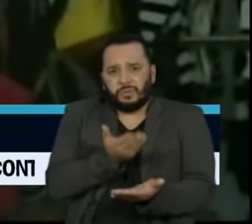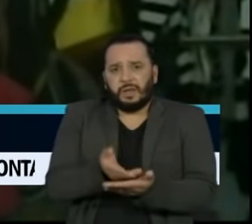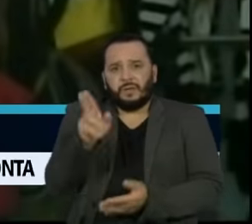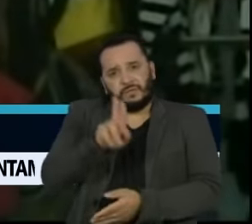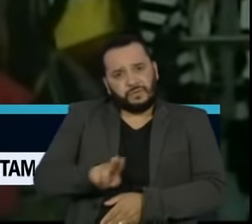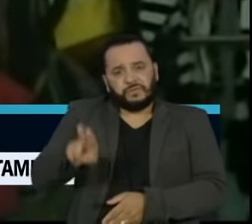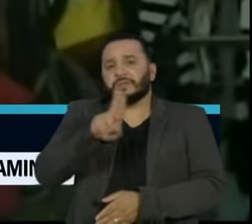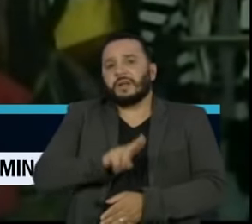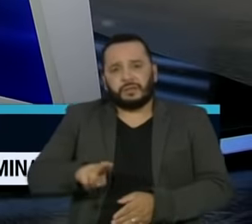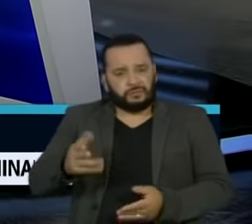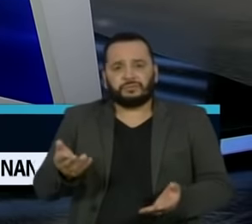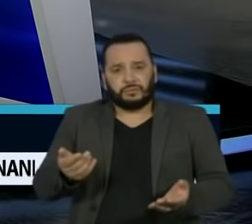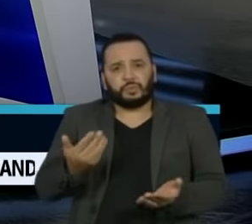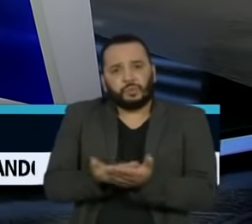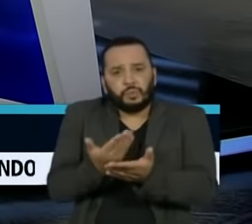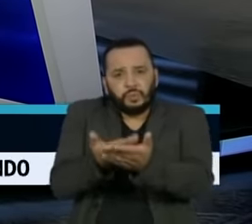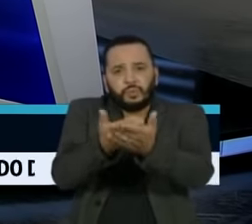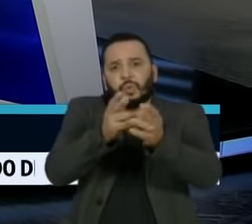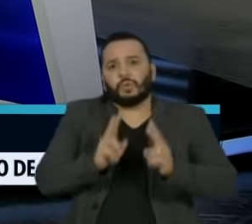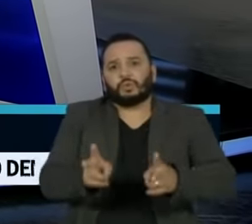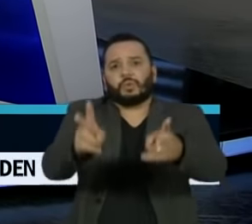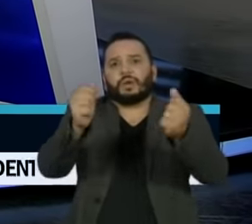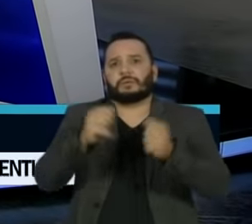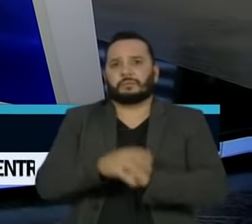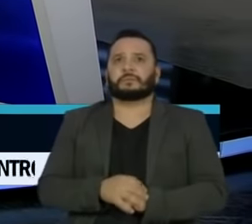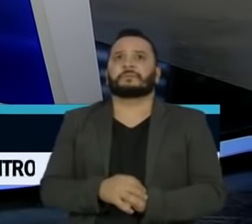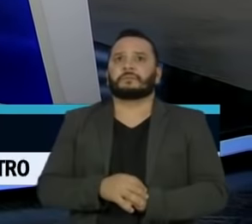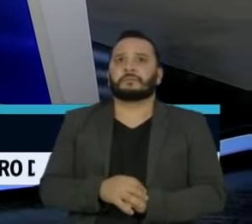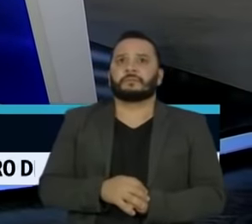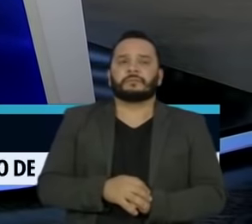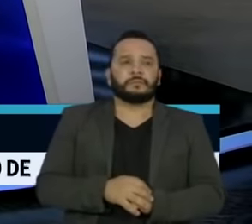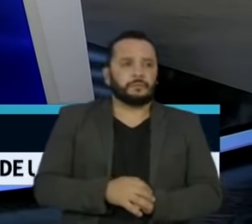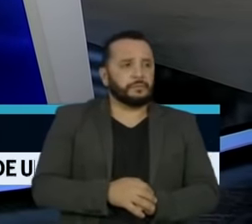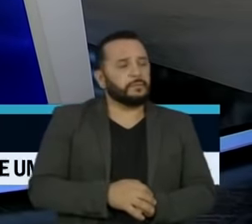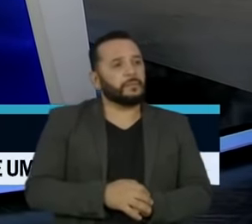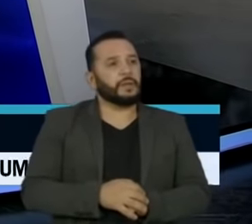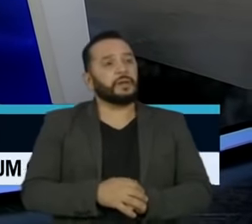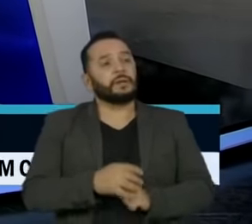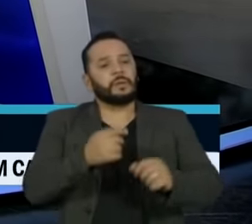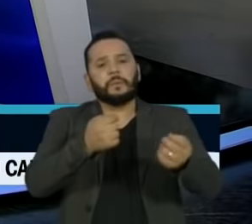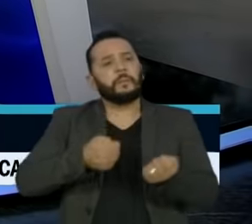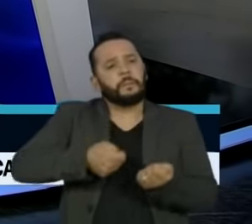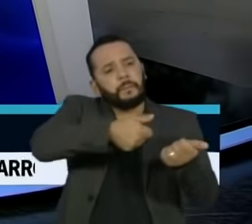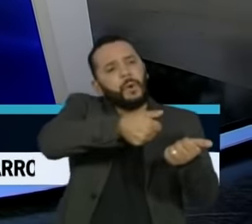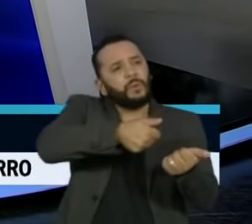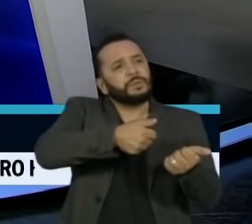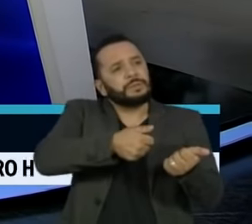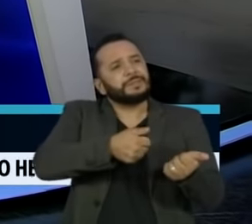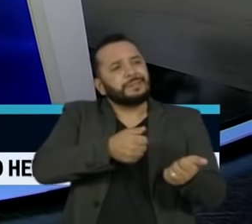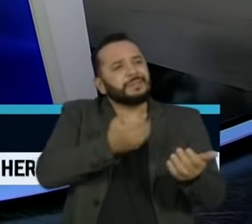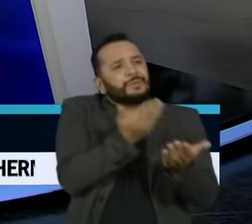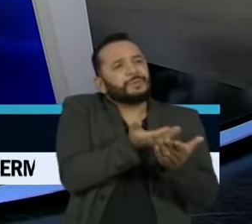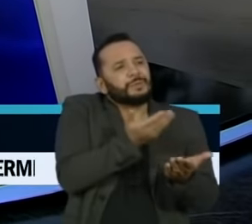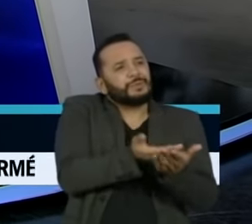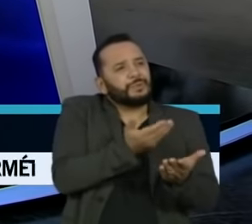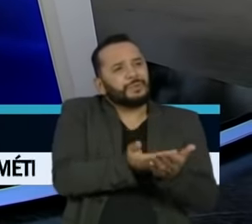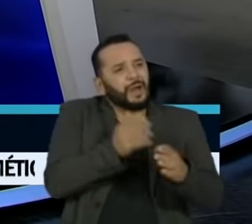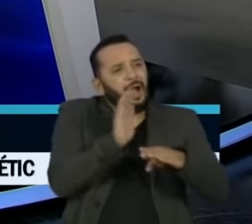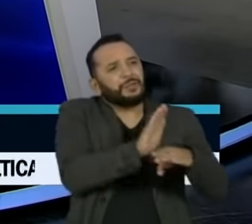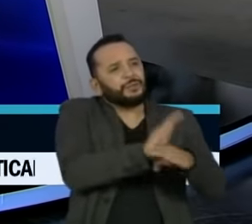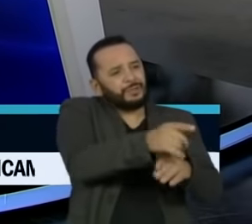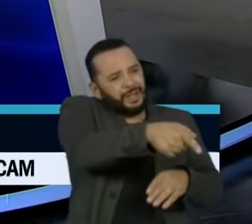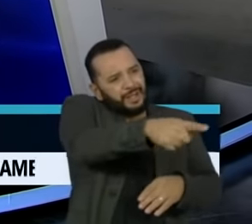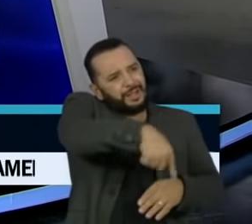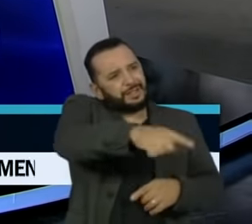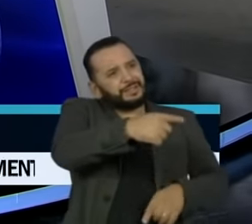faculdade com excelência. Professor, o quanto uma bolsa de estudos pode influenciar no desempenho de alunos que a recebem